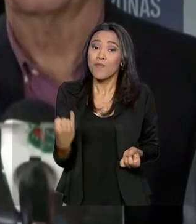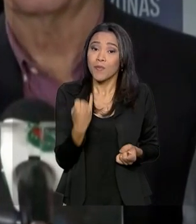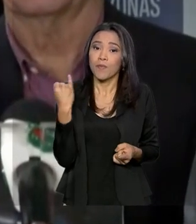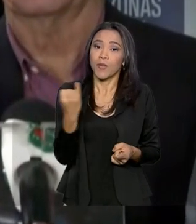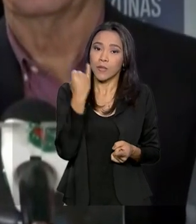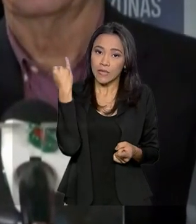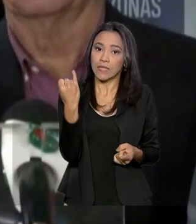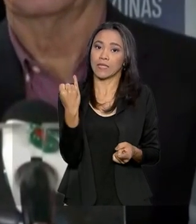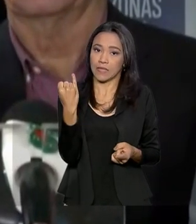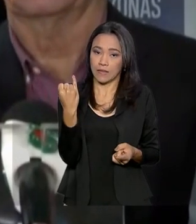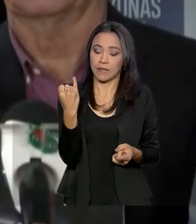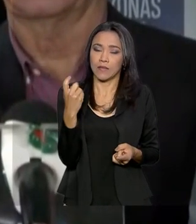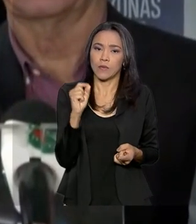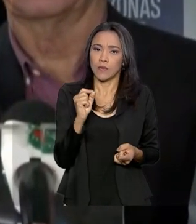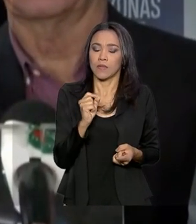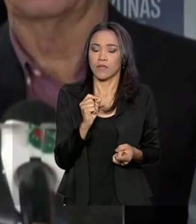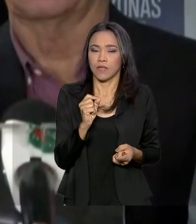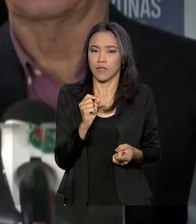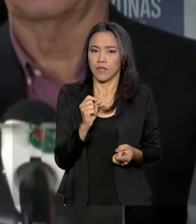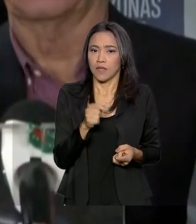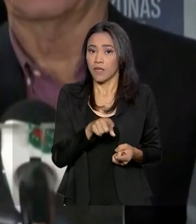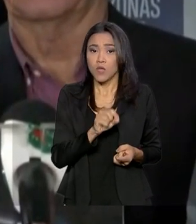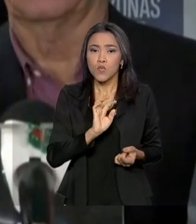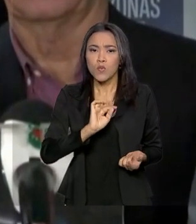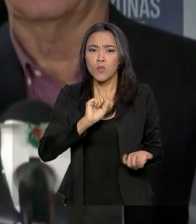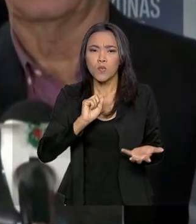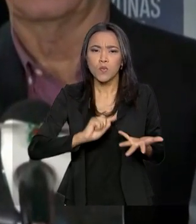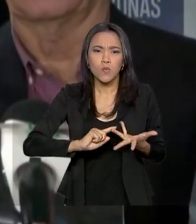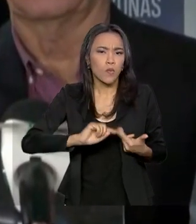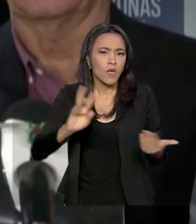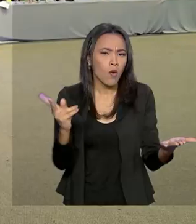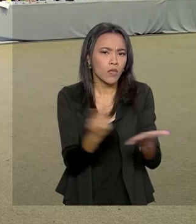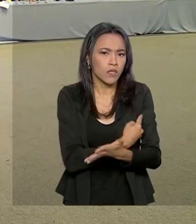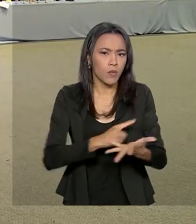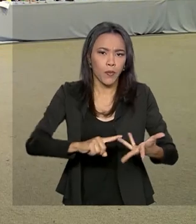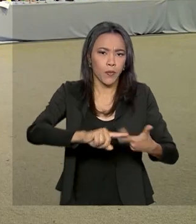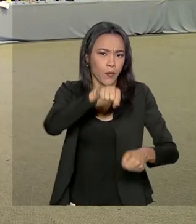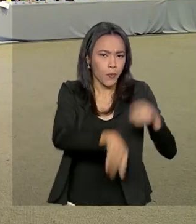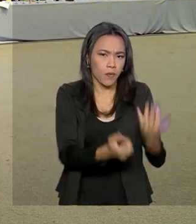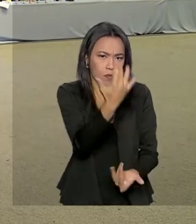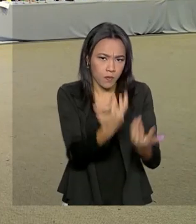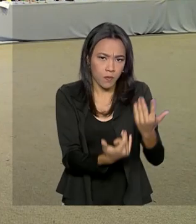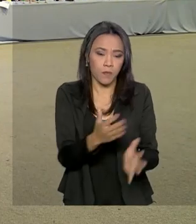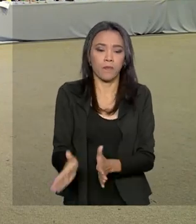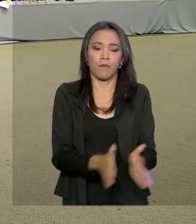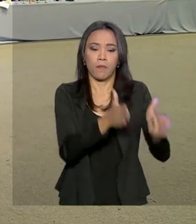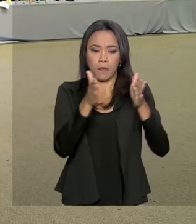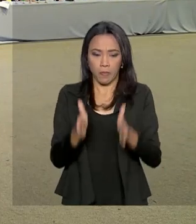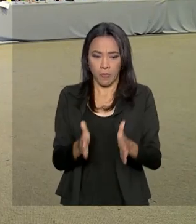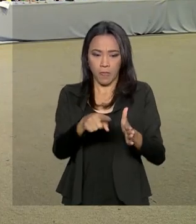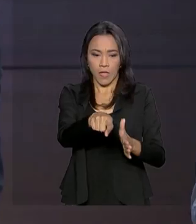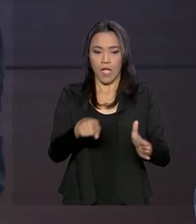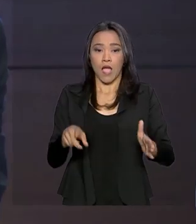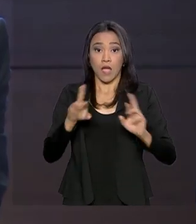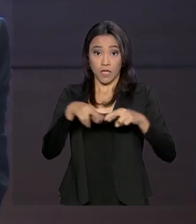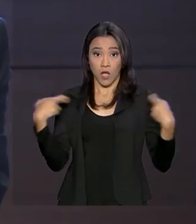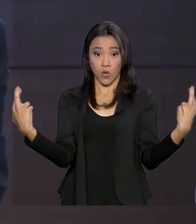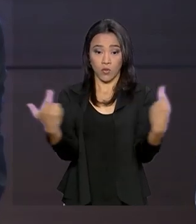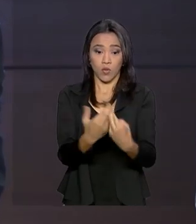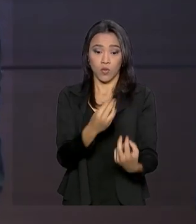combata muito das causas desses incêndios. As reuniões de ministros na Amazônia